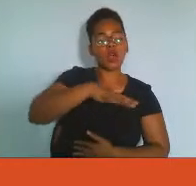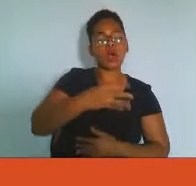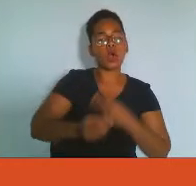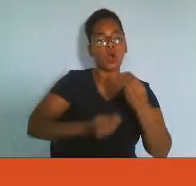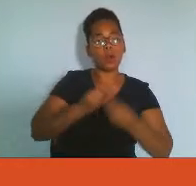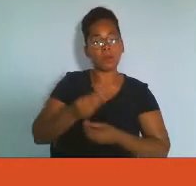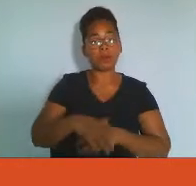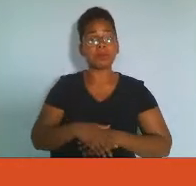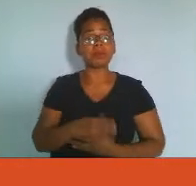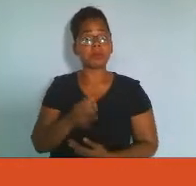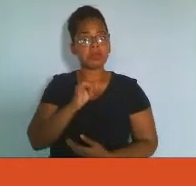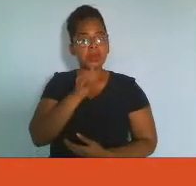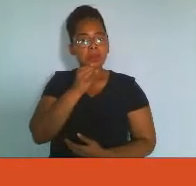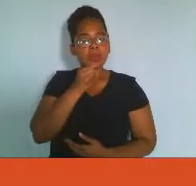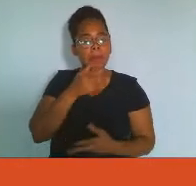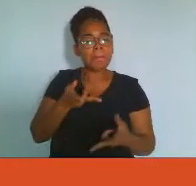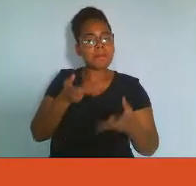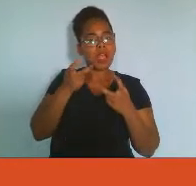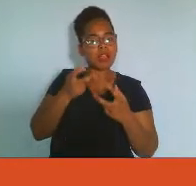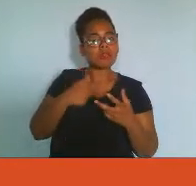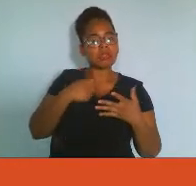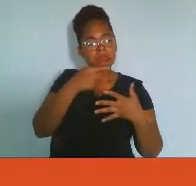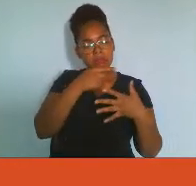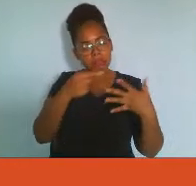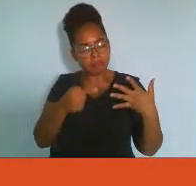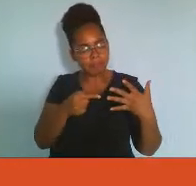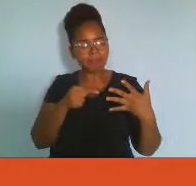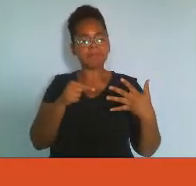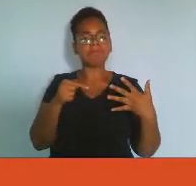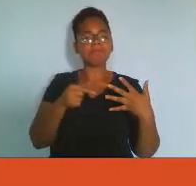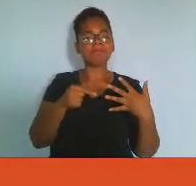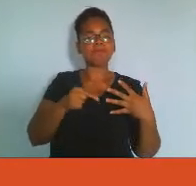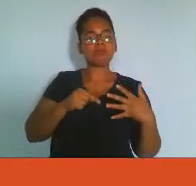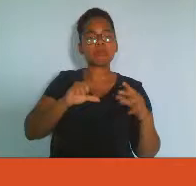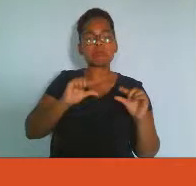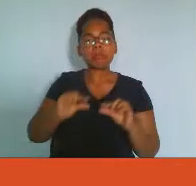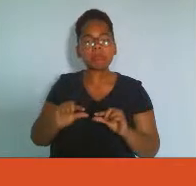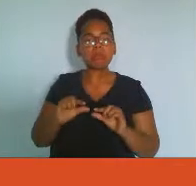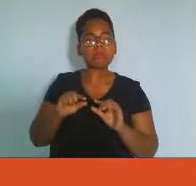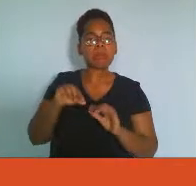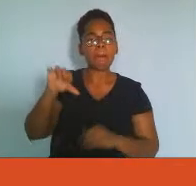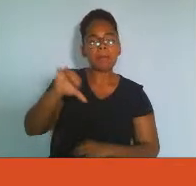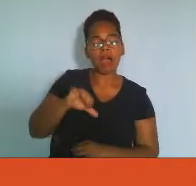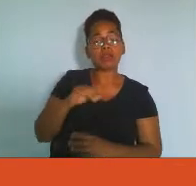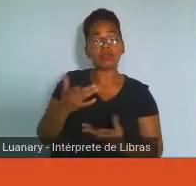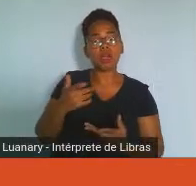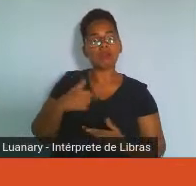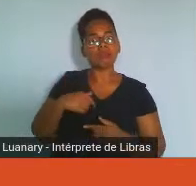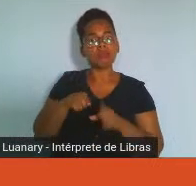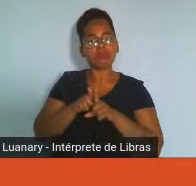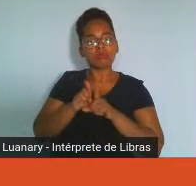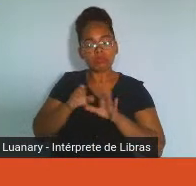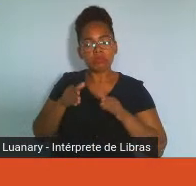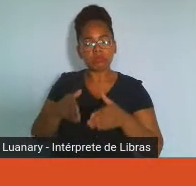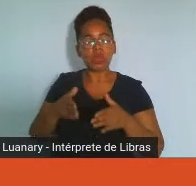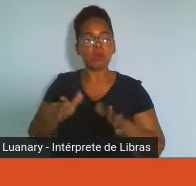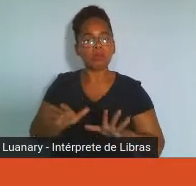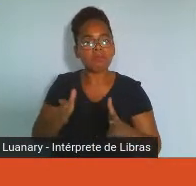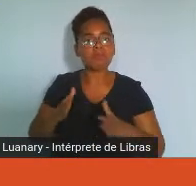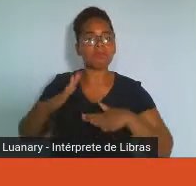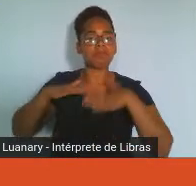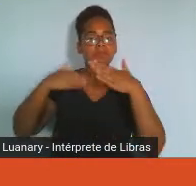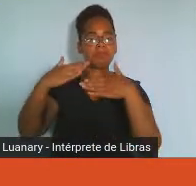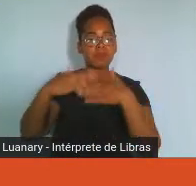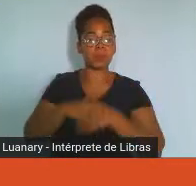incomoda mais, porque isso é que vai afetar as outras áreas também. Eu deixei algumas ferramentas também